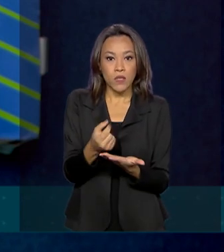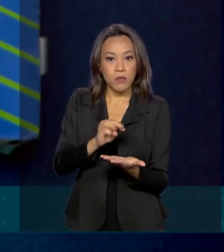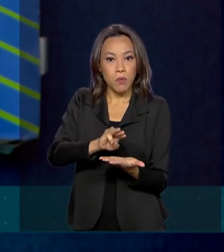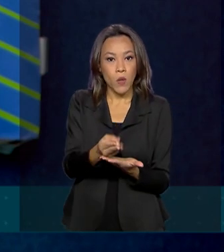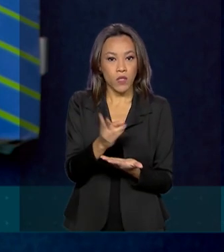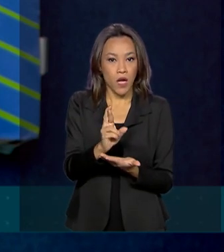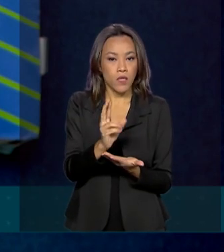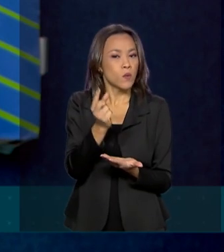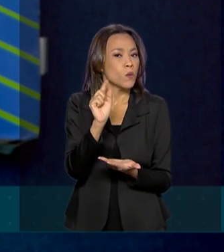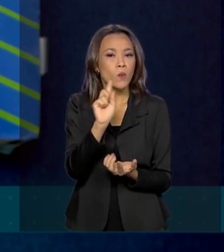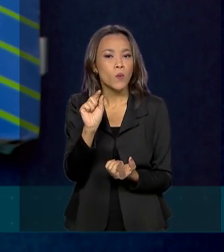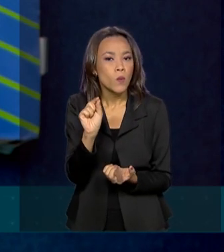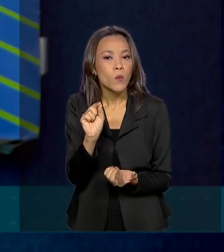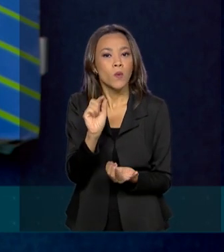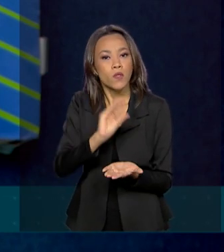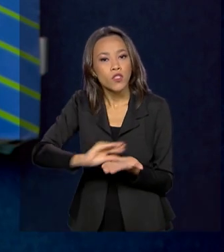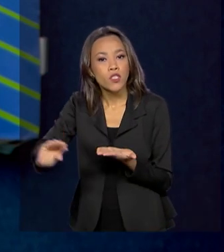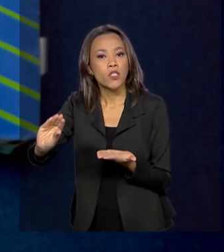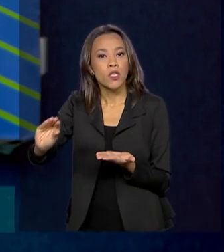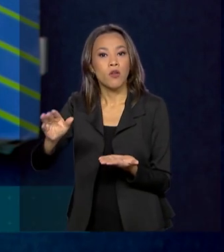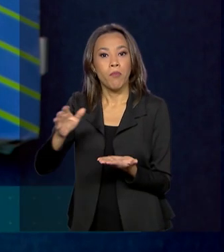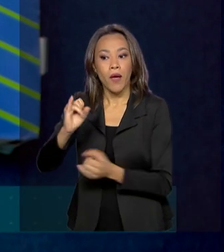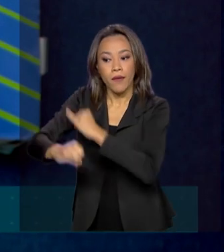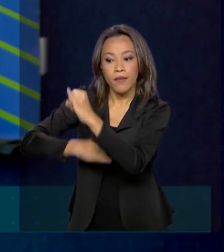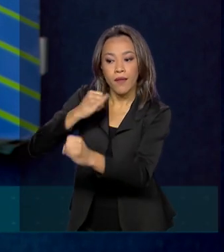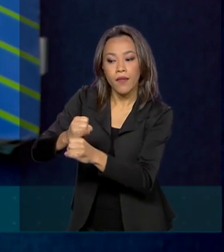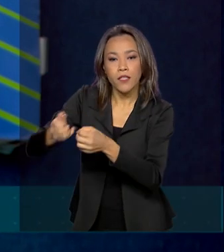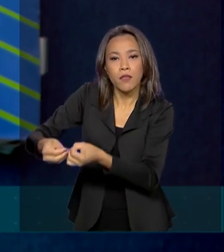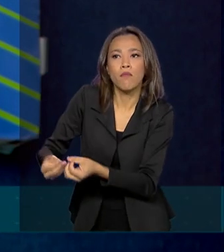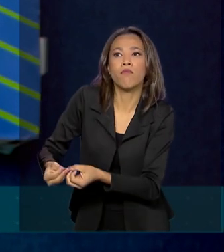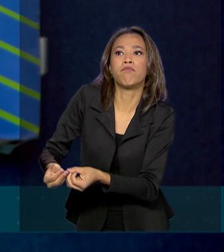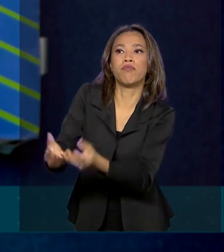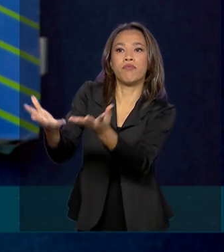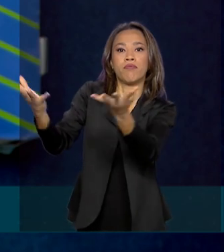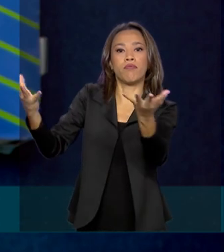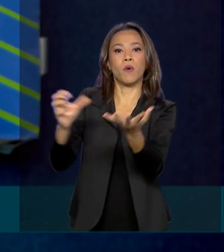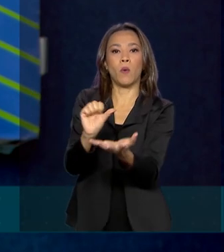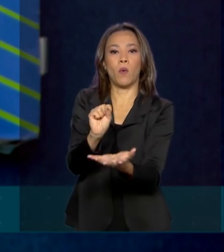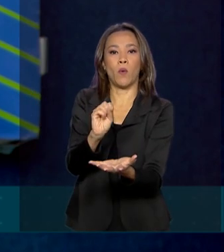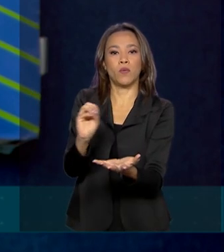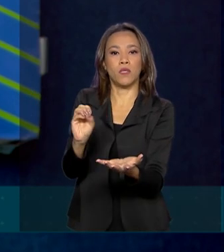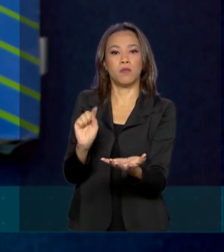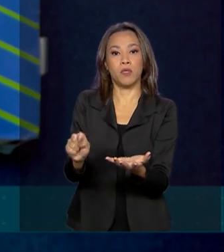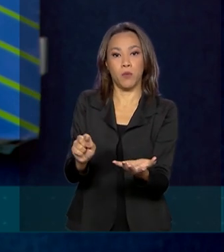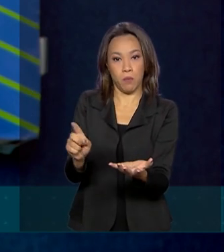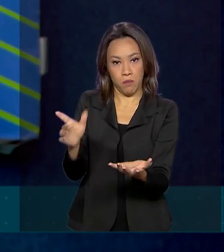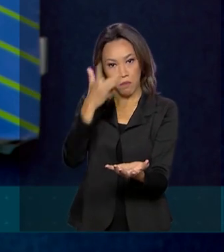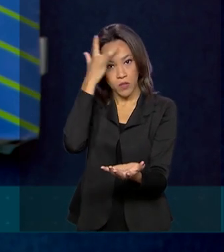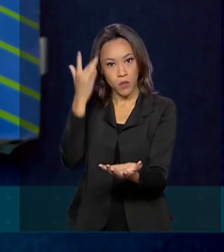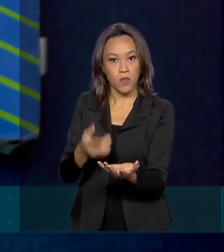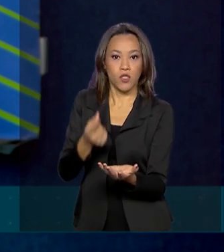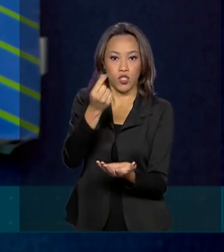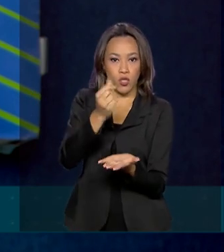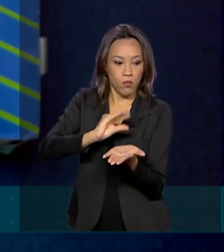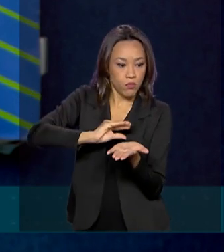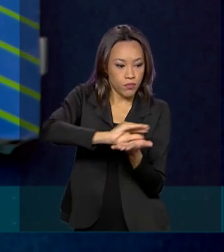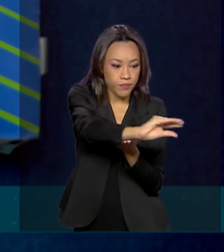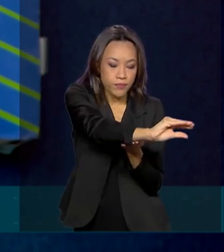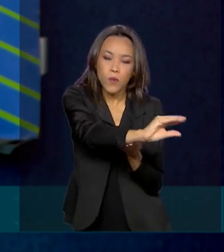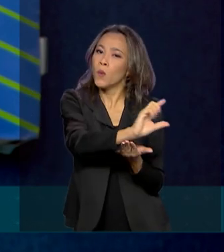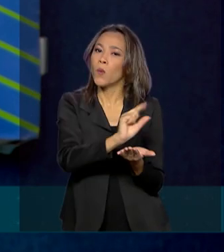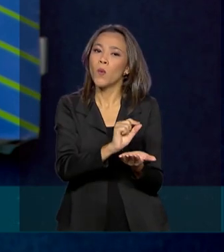para dar acesso à conexão de internet para cerca de 800 mil pessoas. E a segunda, usar esses recursos também